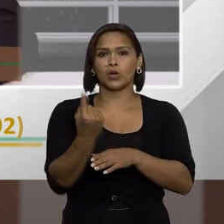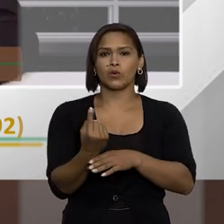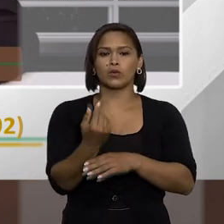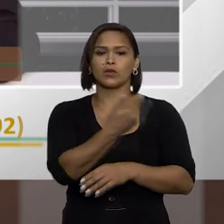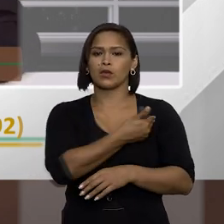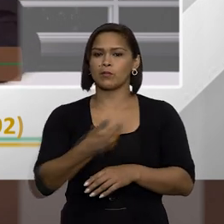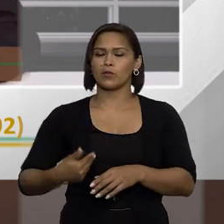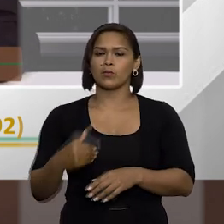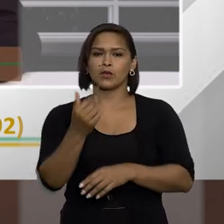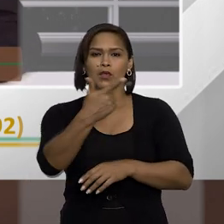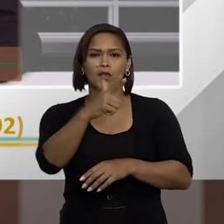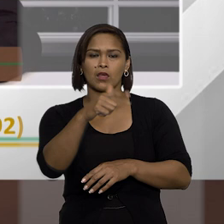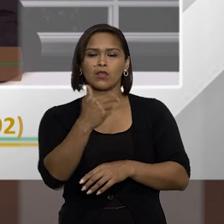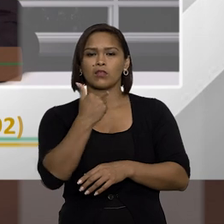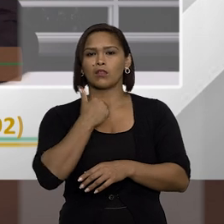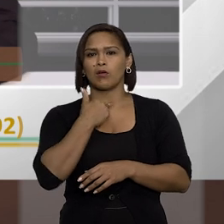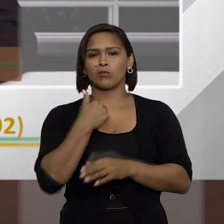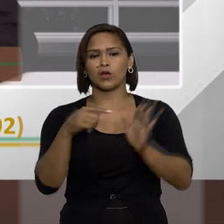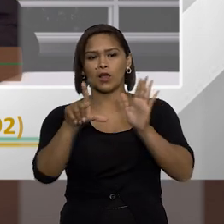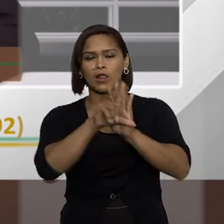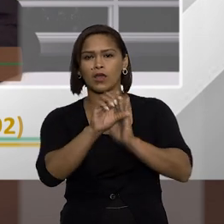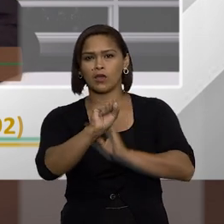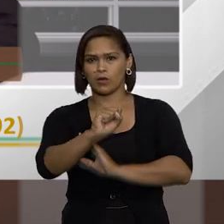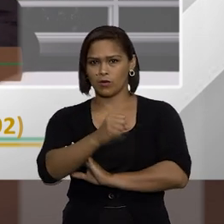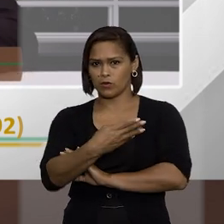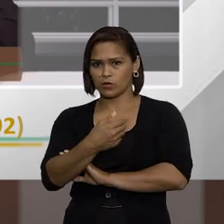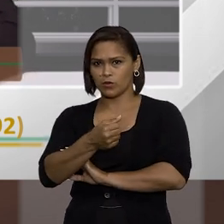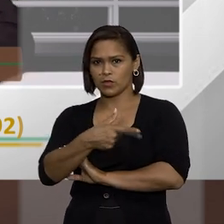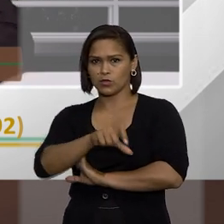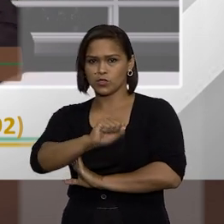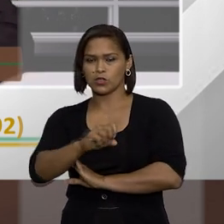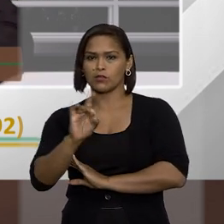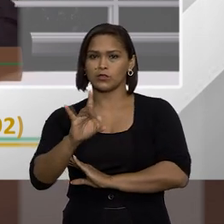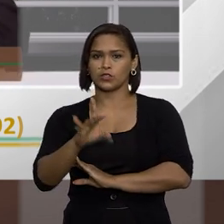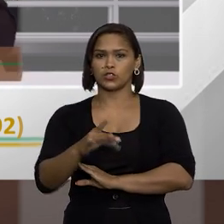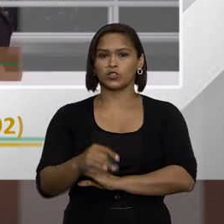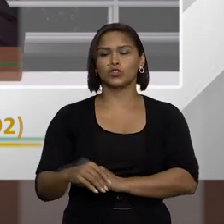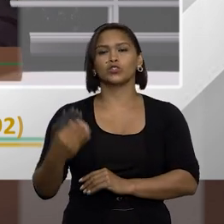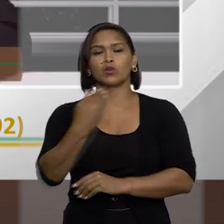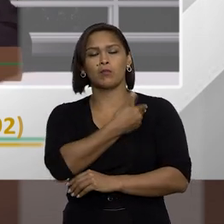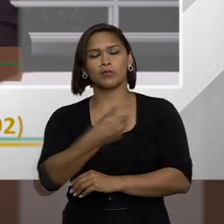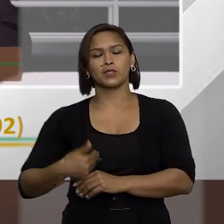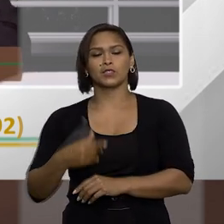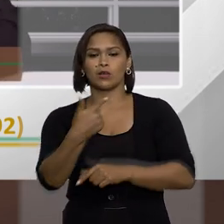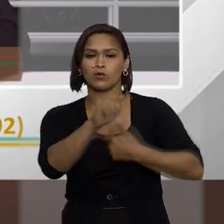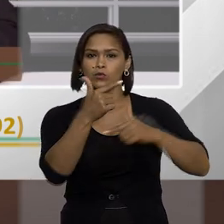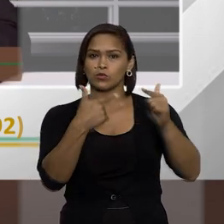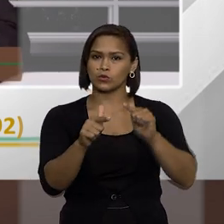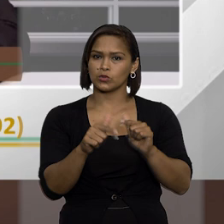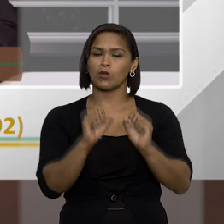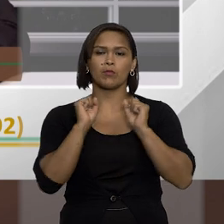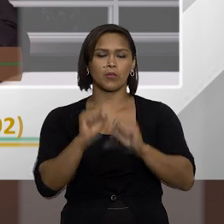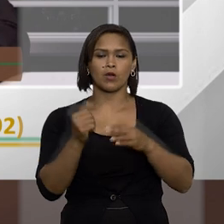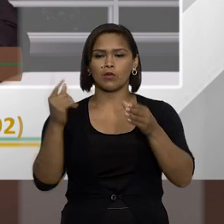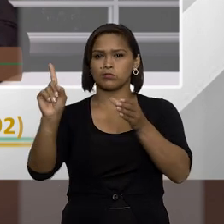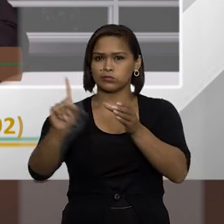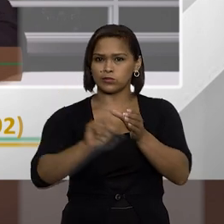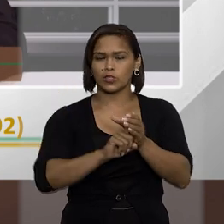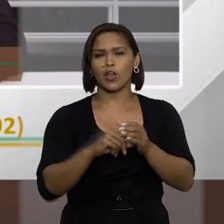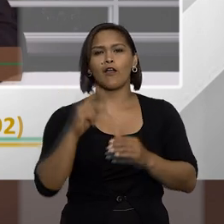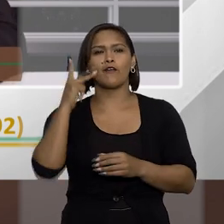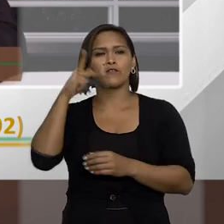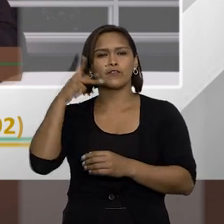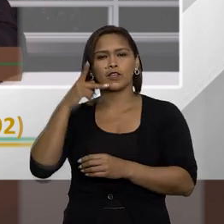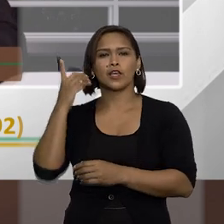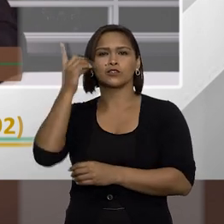autoridade pública que não estaria submetido aos termos da Lei 8.429 seria o presidente. As demais autoridades estariam sujeitas, inclusive